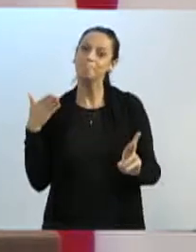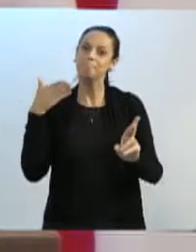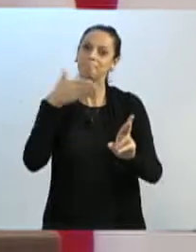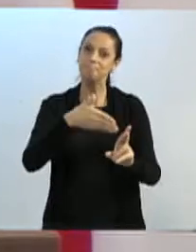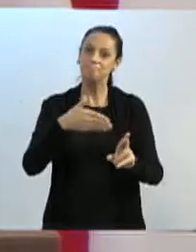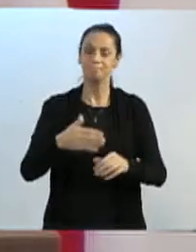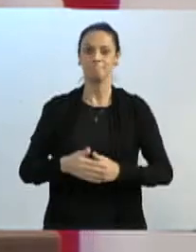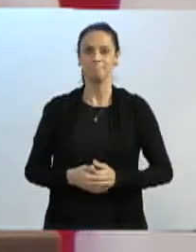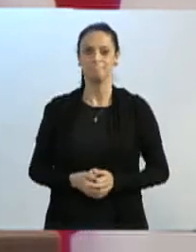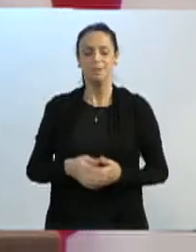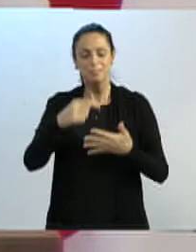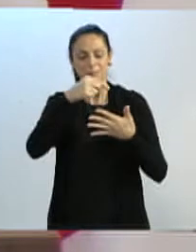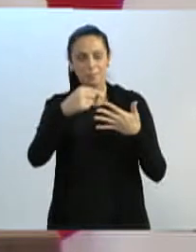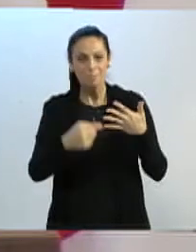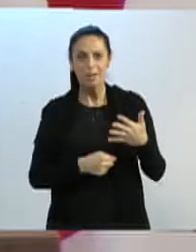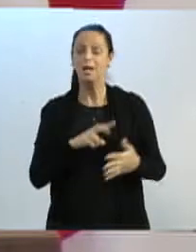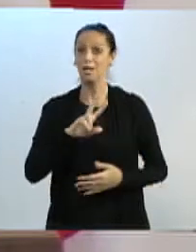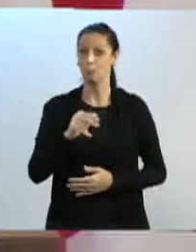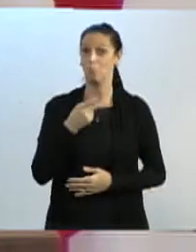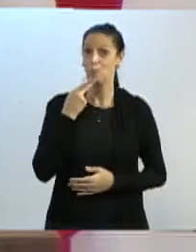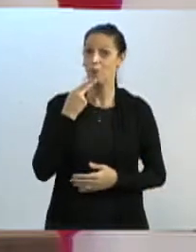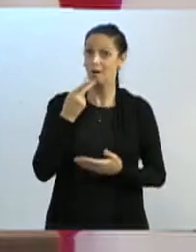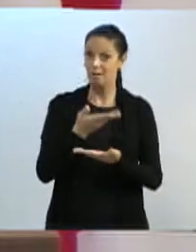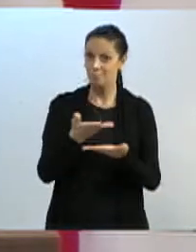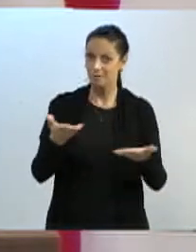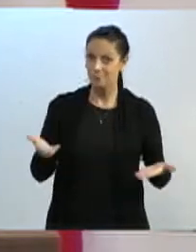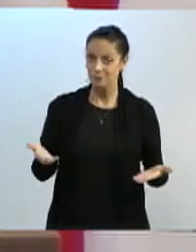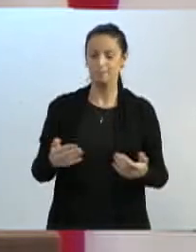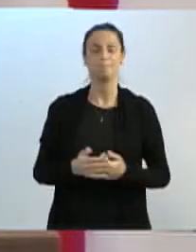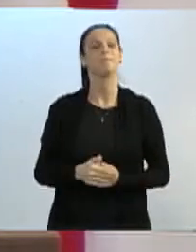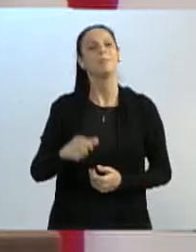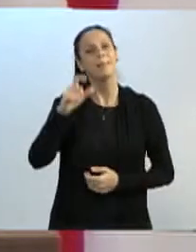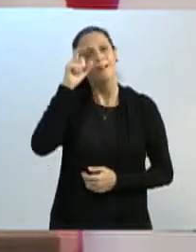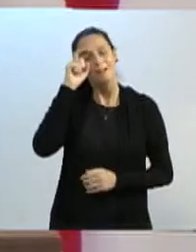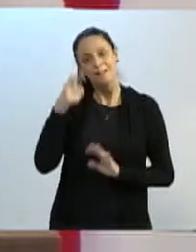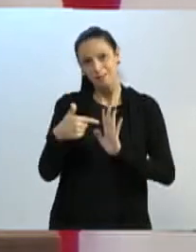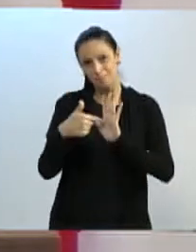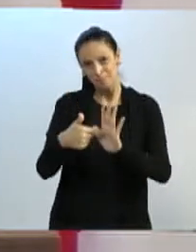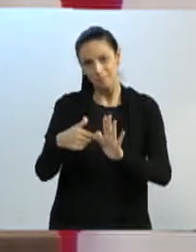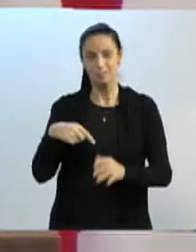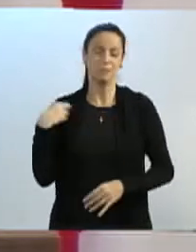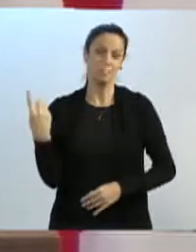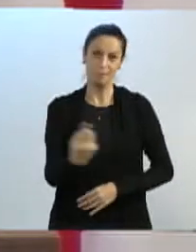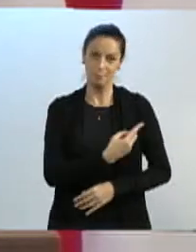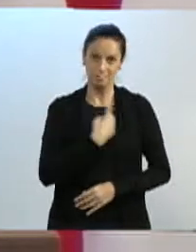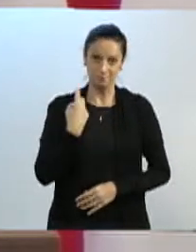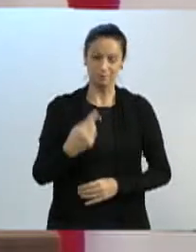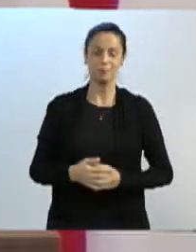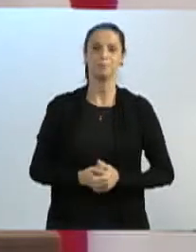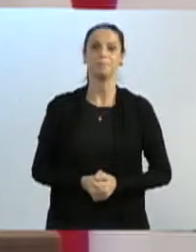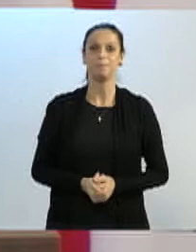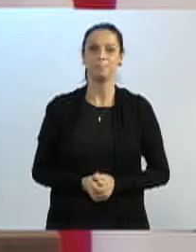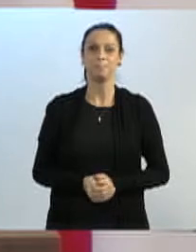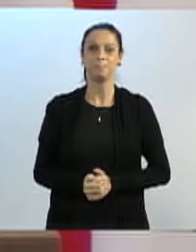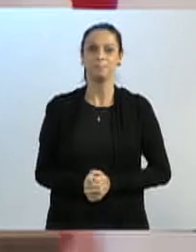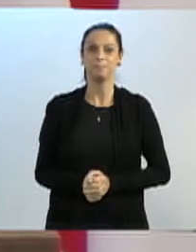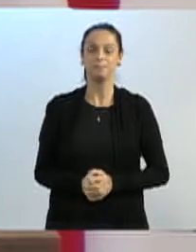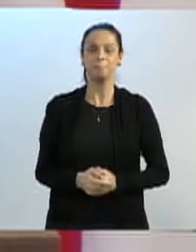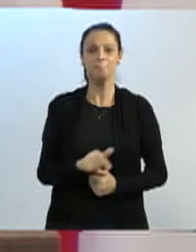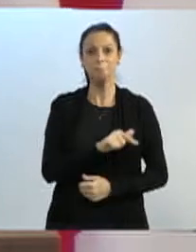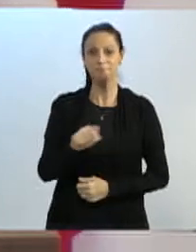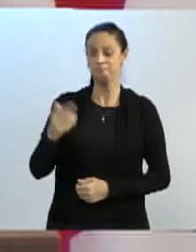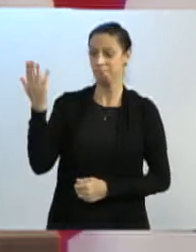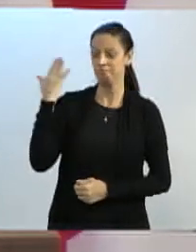gostaria aqui de destacar algumas delas, Ari, se puder nos auxiliar com as fotos. Eu começo aqui já falando ainda na semana passada